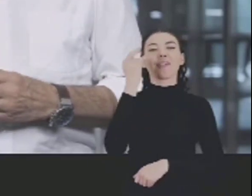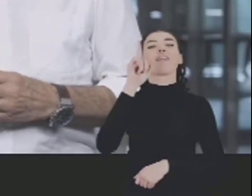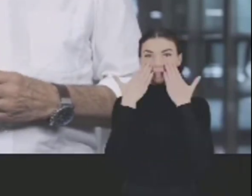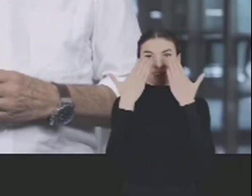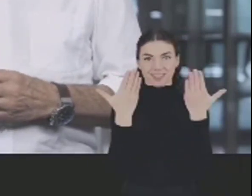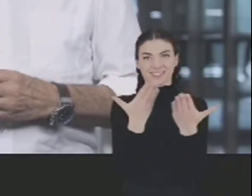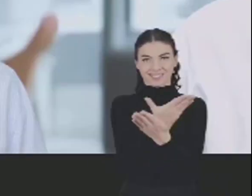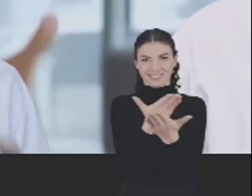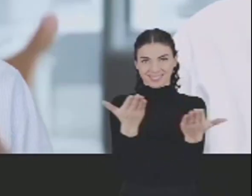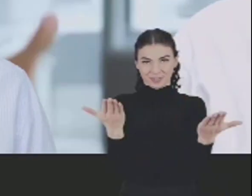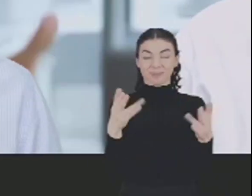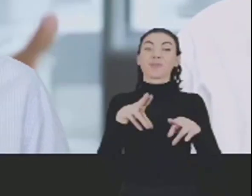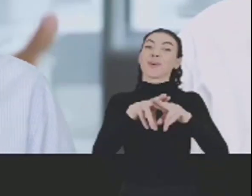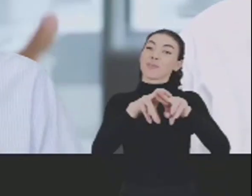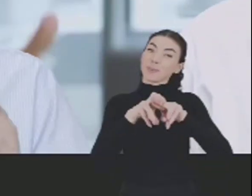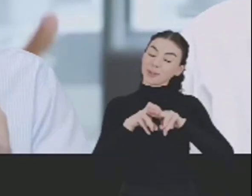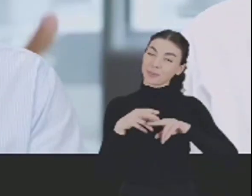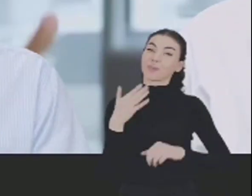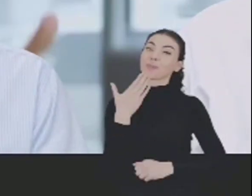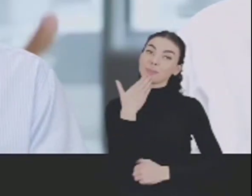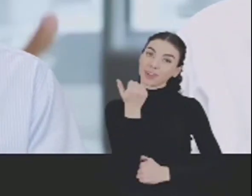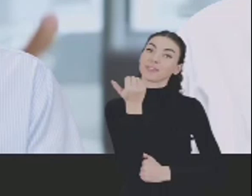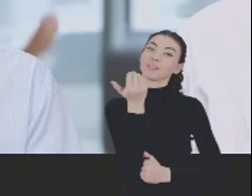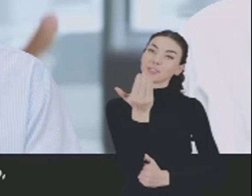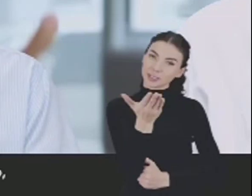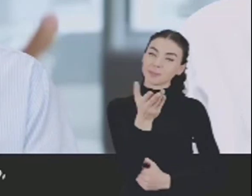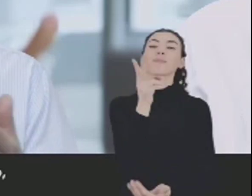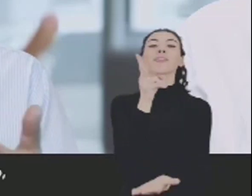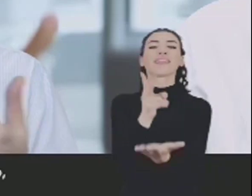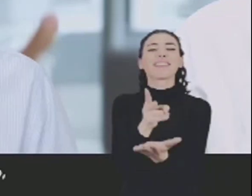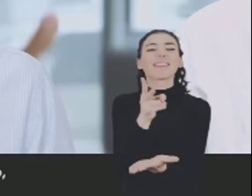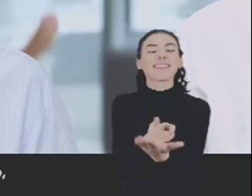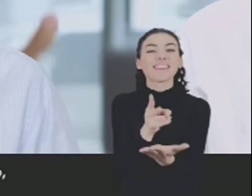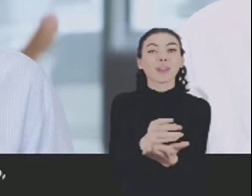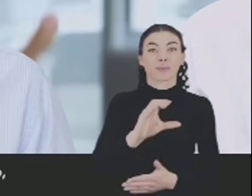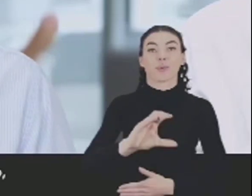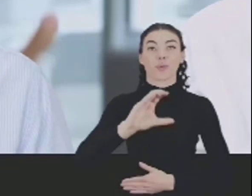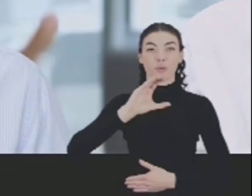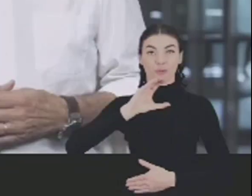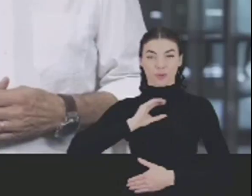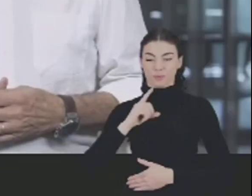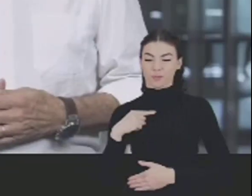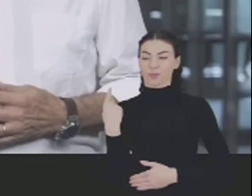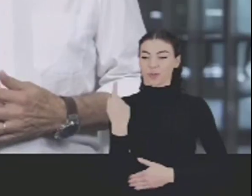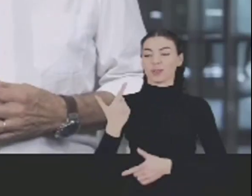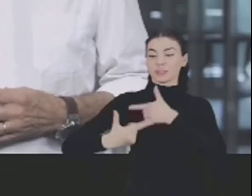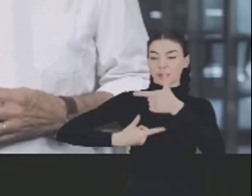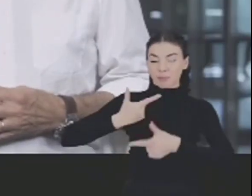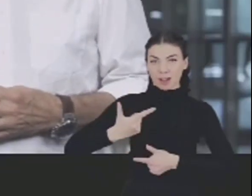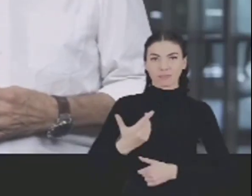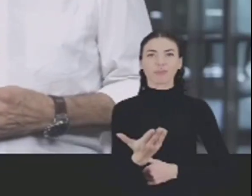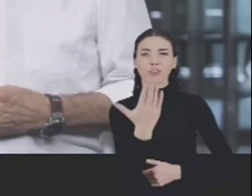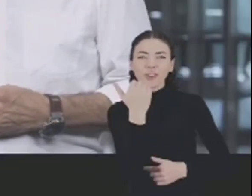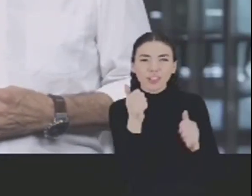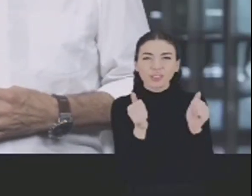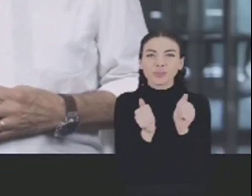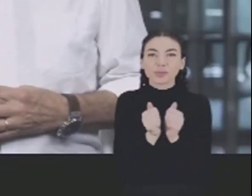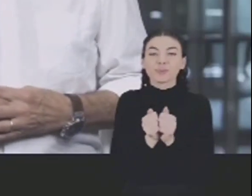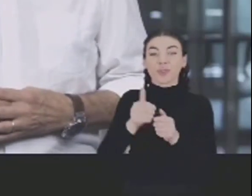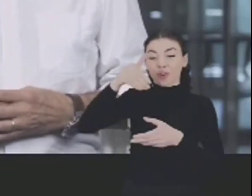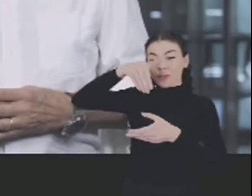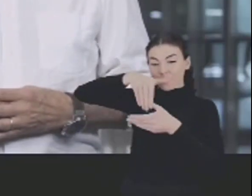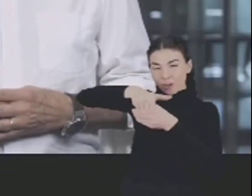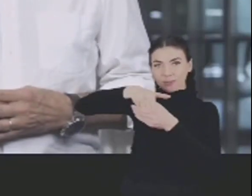é a nossa gente. Por isso, eu peço a você, você que sempre confiou no meu trabalho, confiou na nossa equipe.